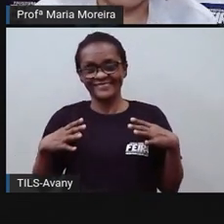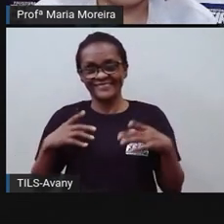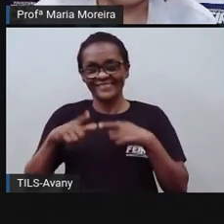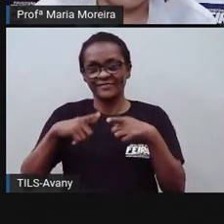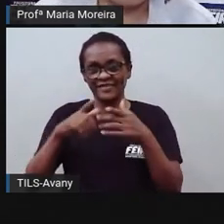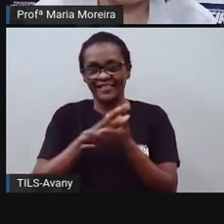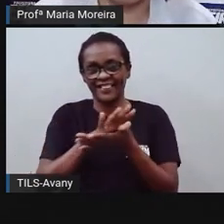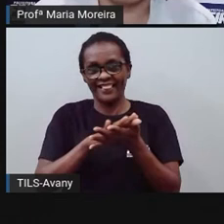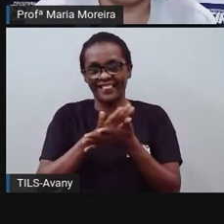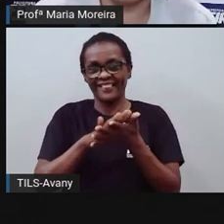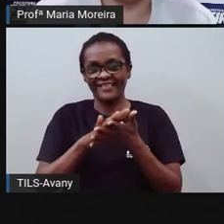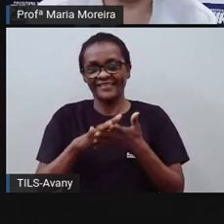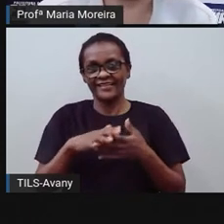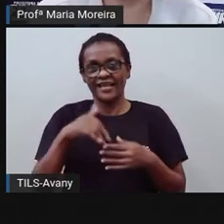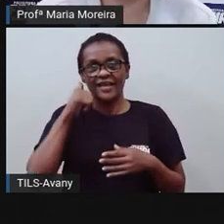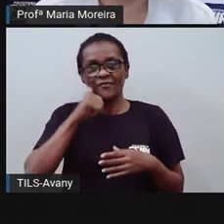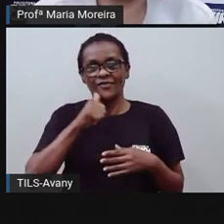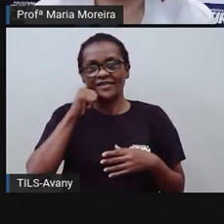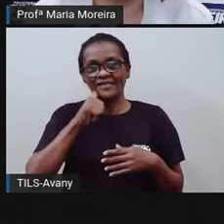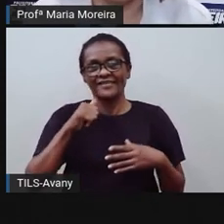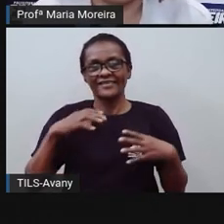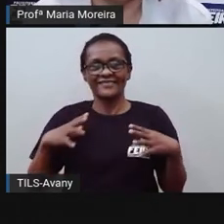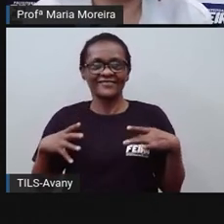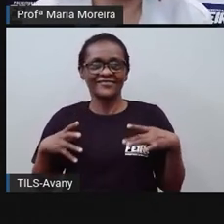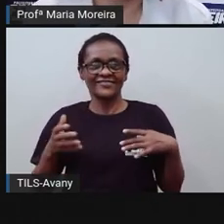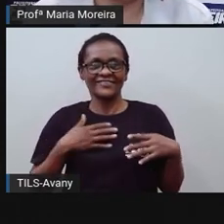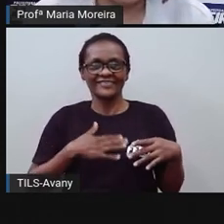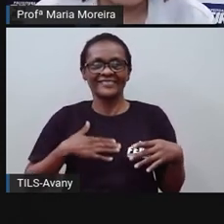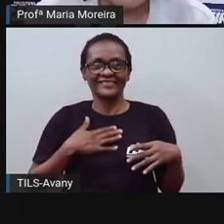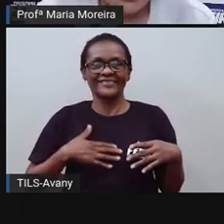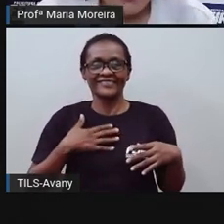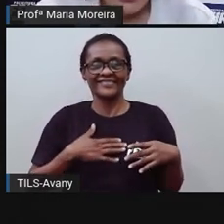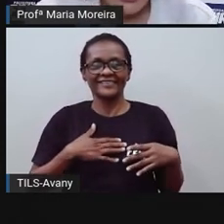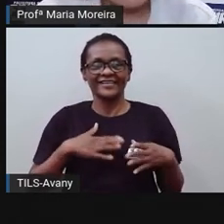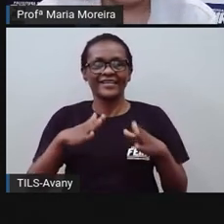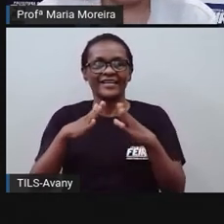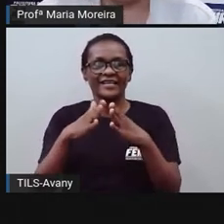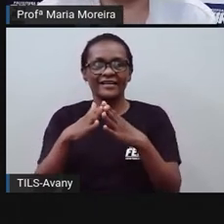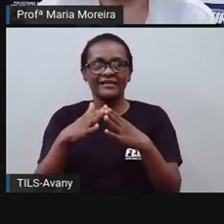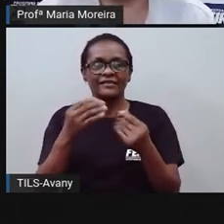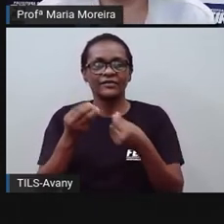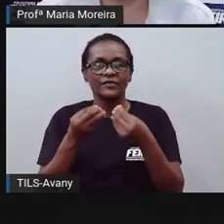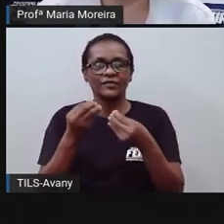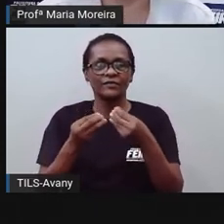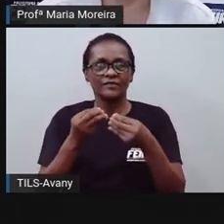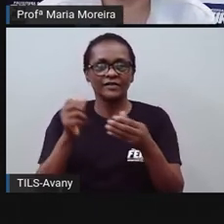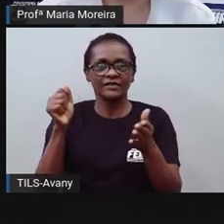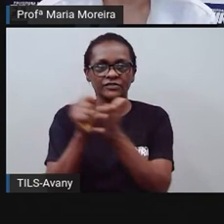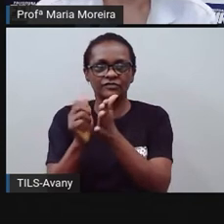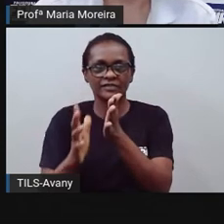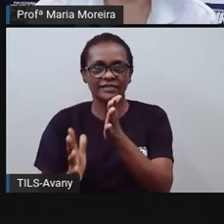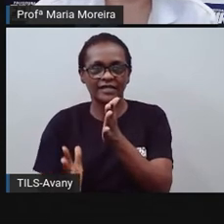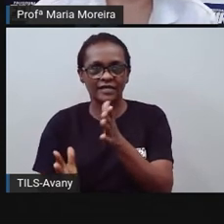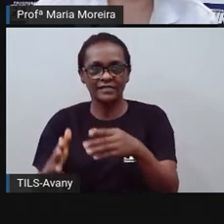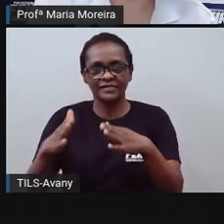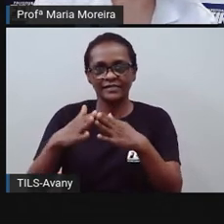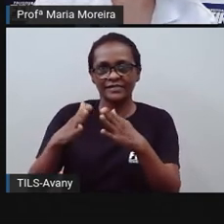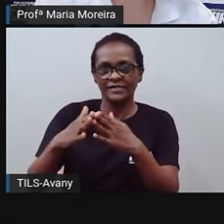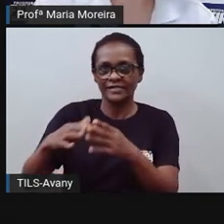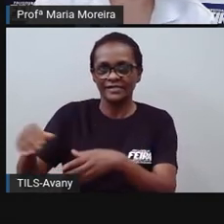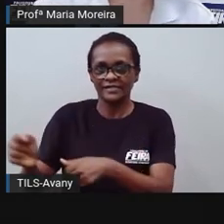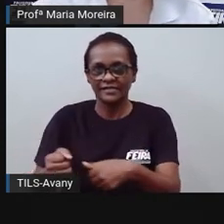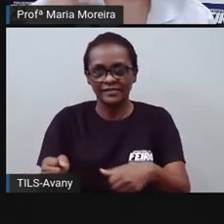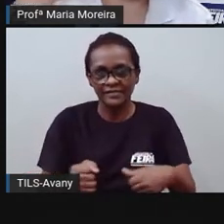escravas africanas, elas já estavam na casa, elas faziam aí as atividades domésticas, né? E aí